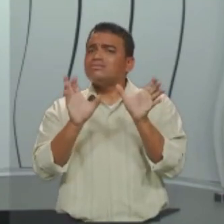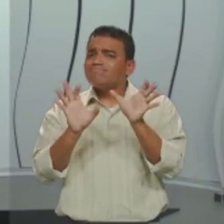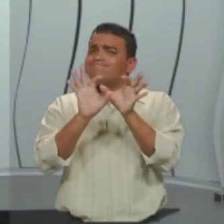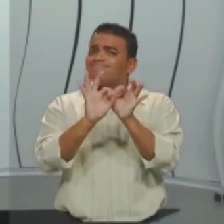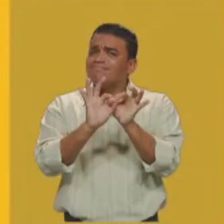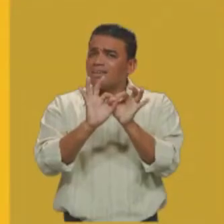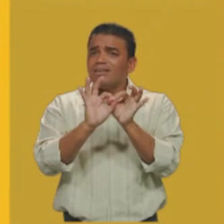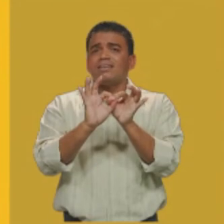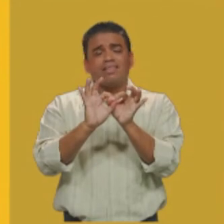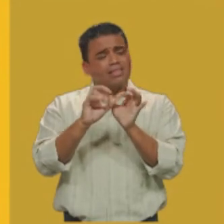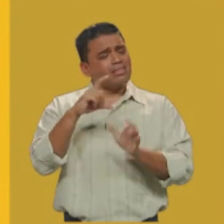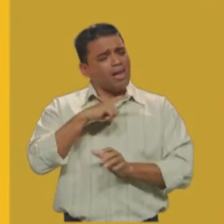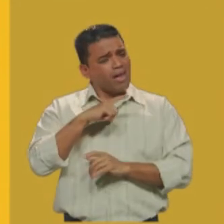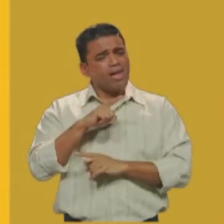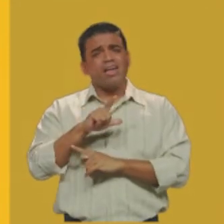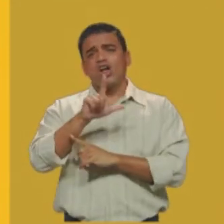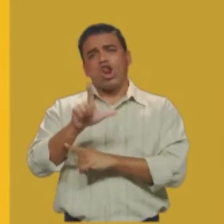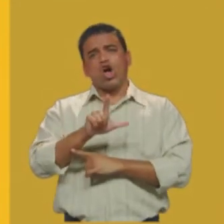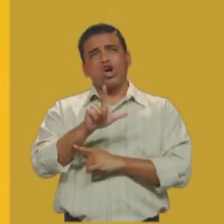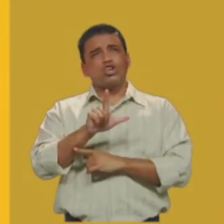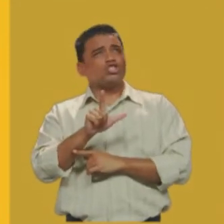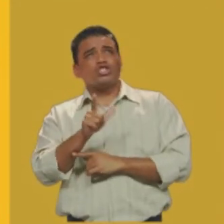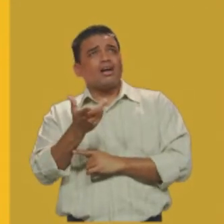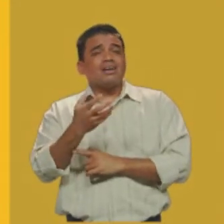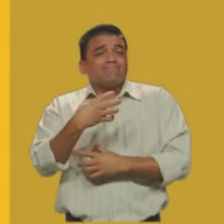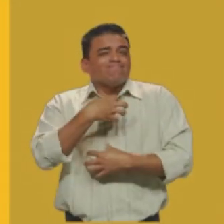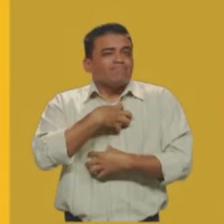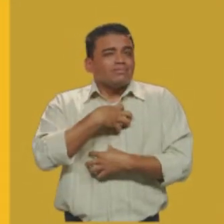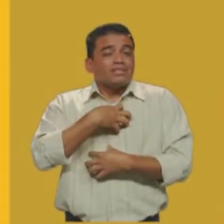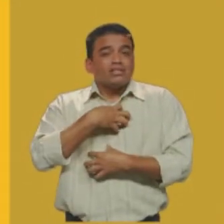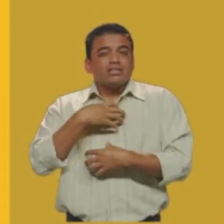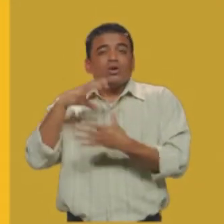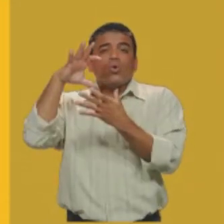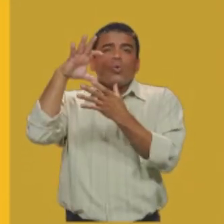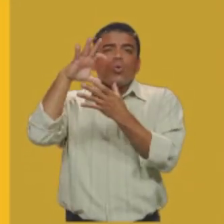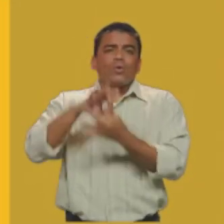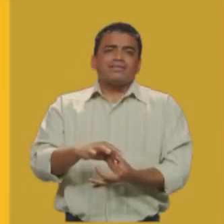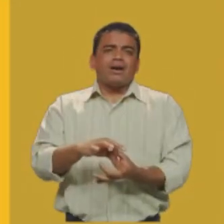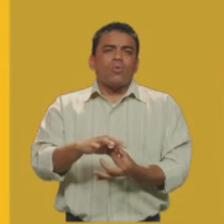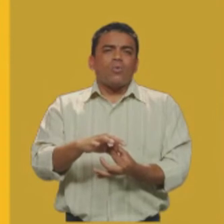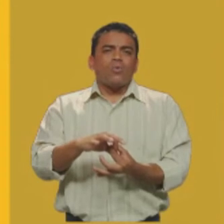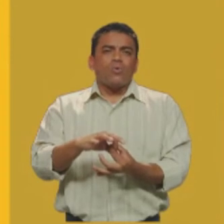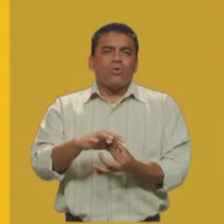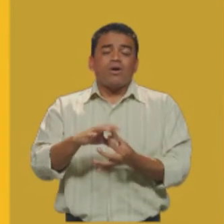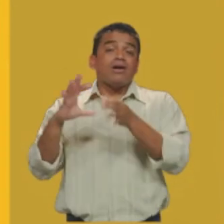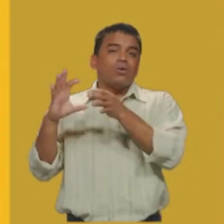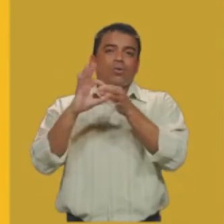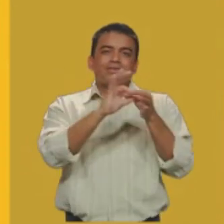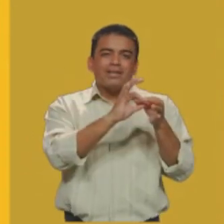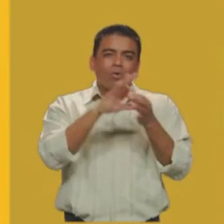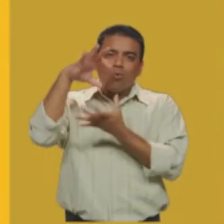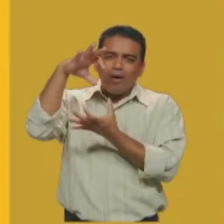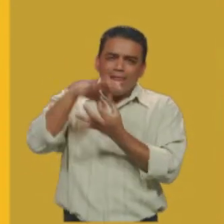relação lógica de sentido e coesão. Lembra lá? Coesão e